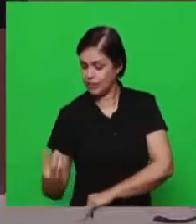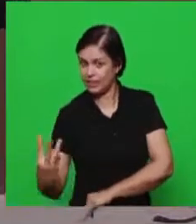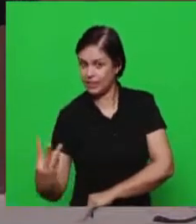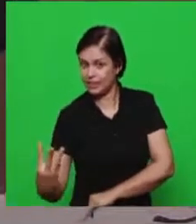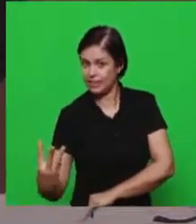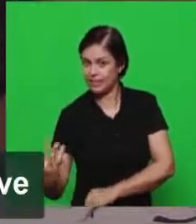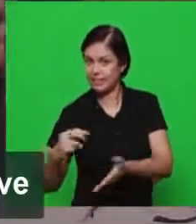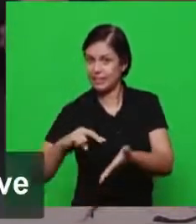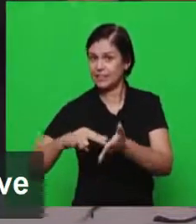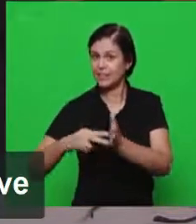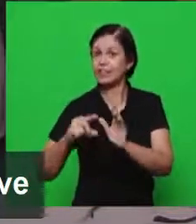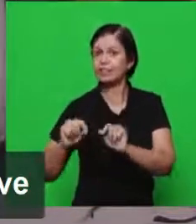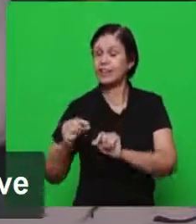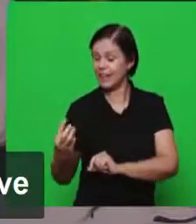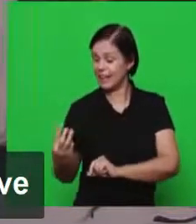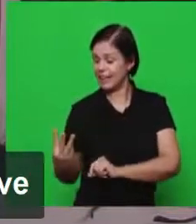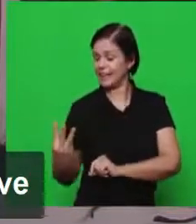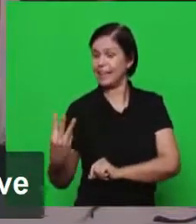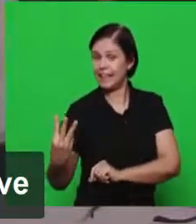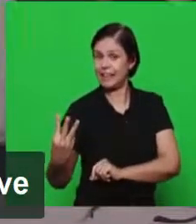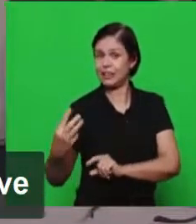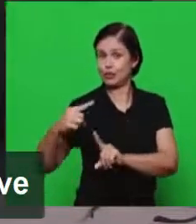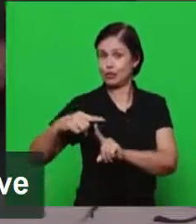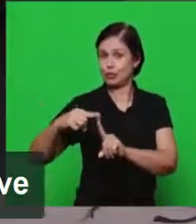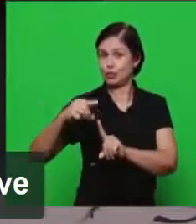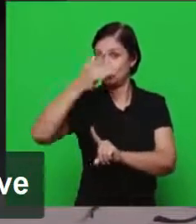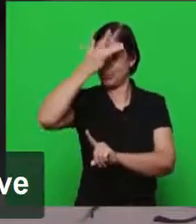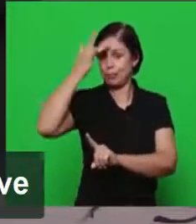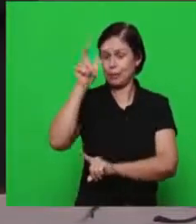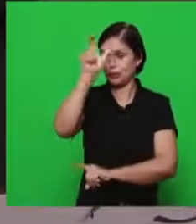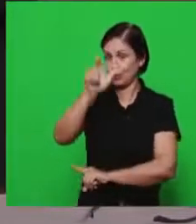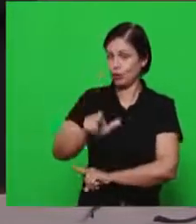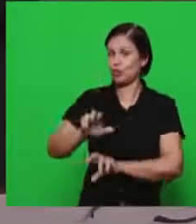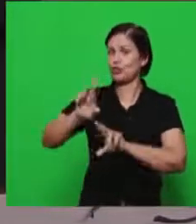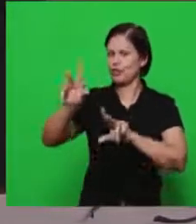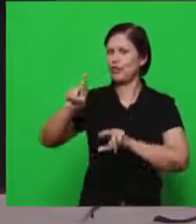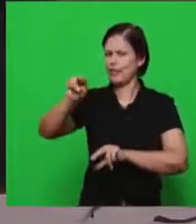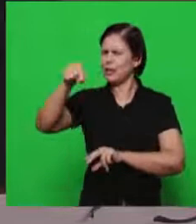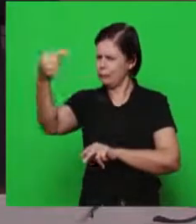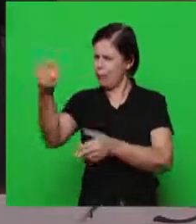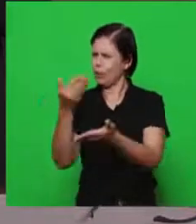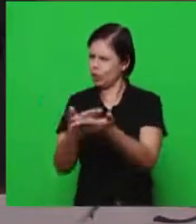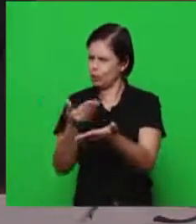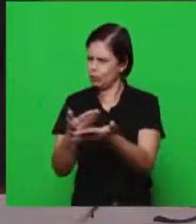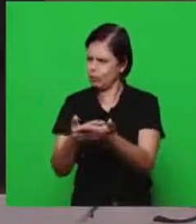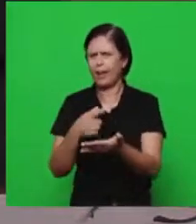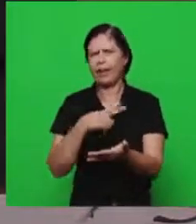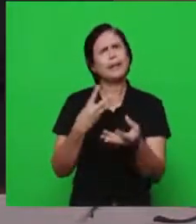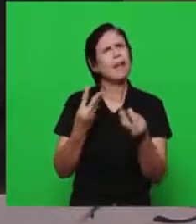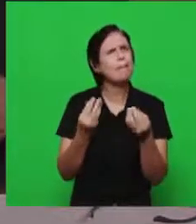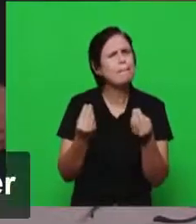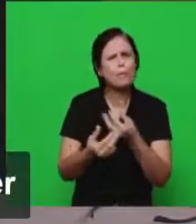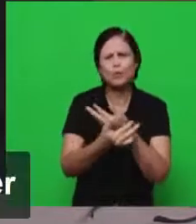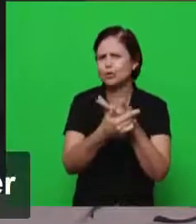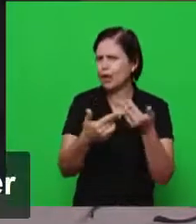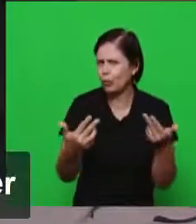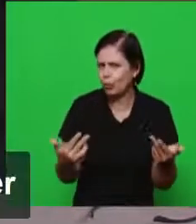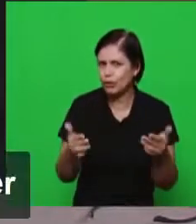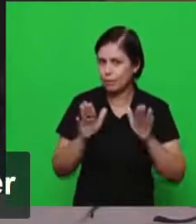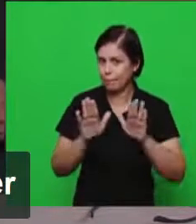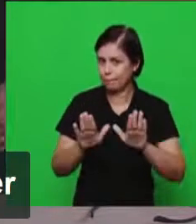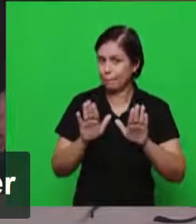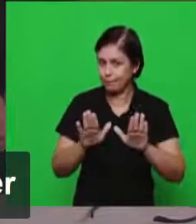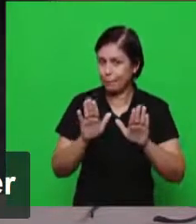e até o quarto aspecto que nós vamos deixar para depois há muita coisa para ser dita mas a